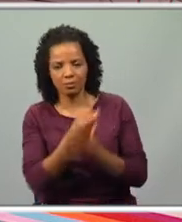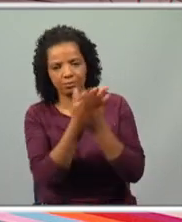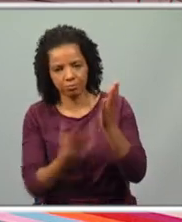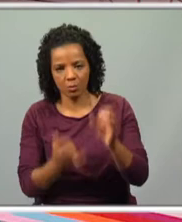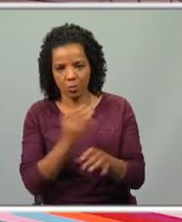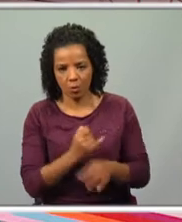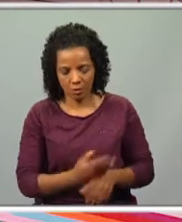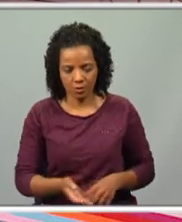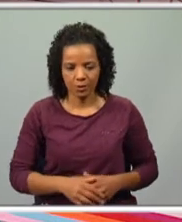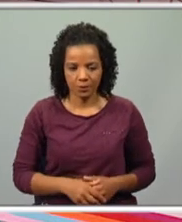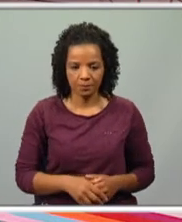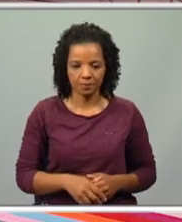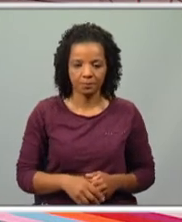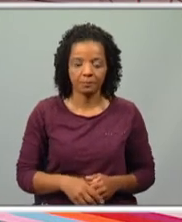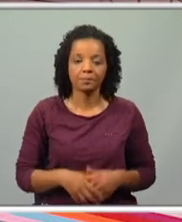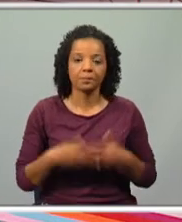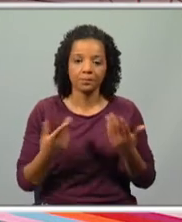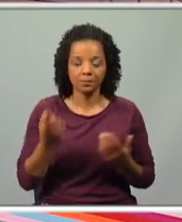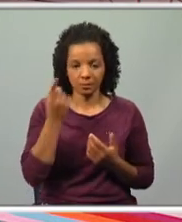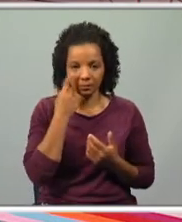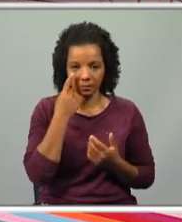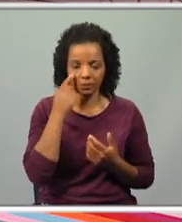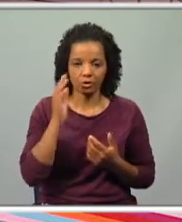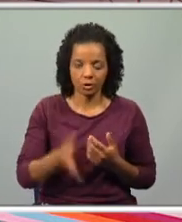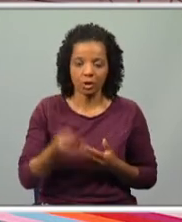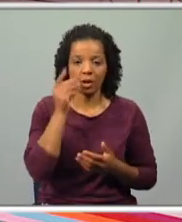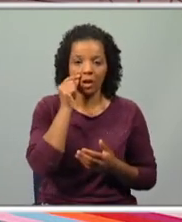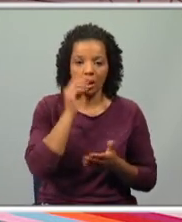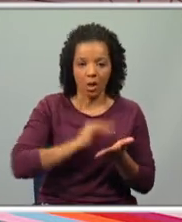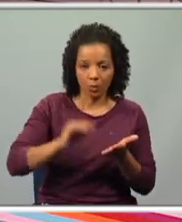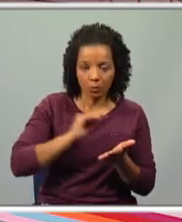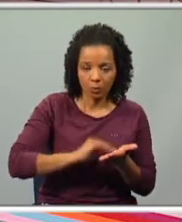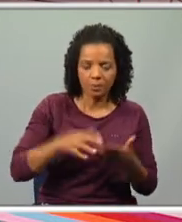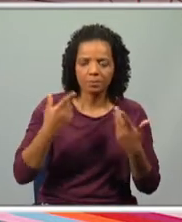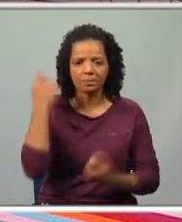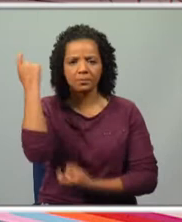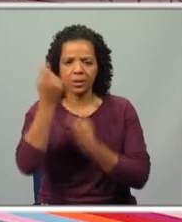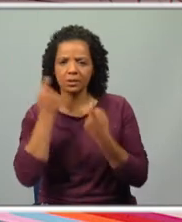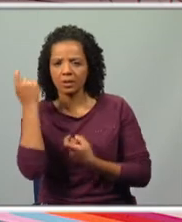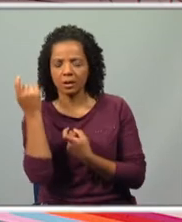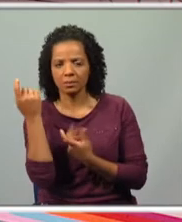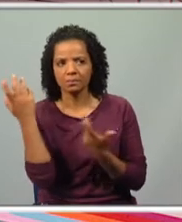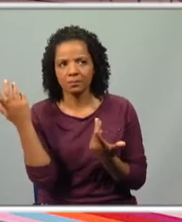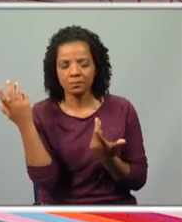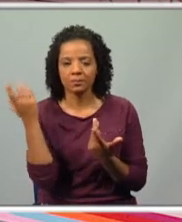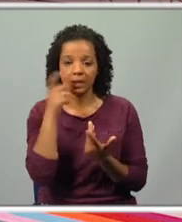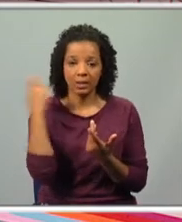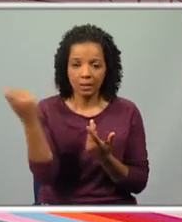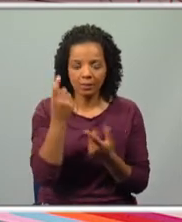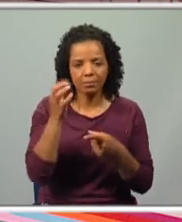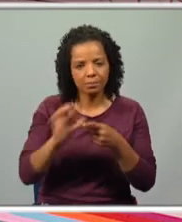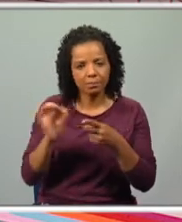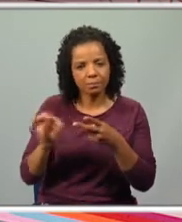E, dito isto, conhecido aqui o nosso autor, vamos pensar, vamos rever as